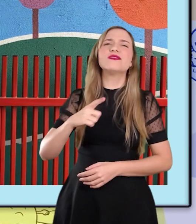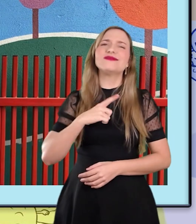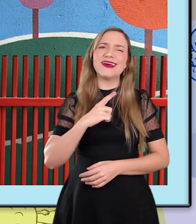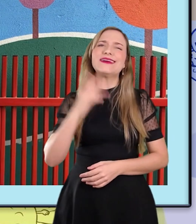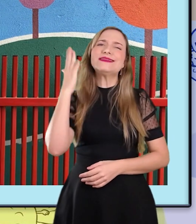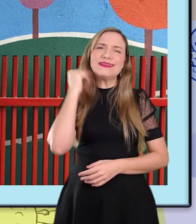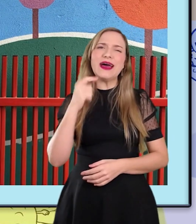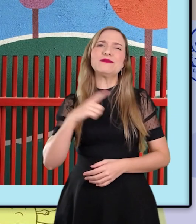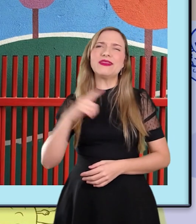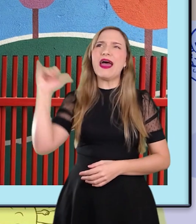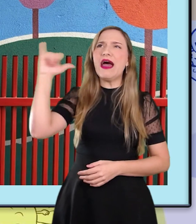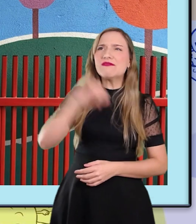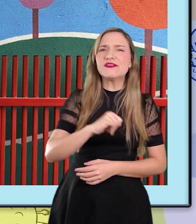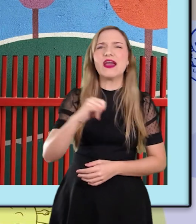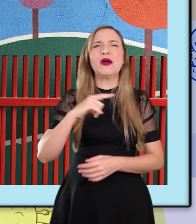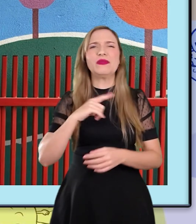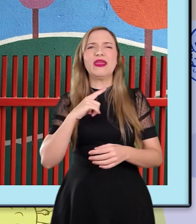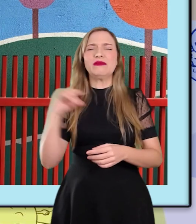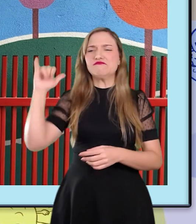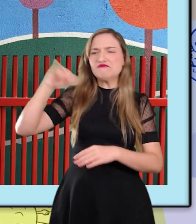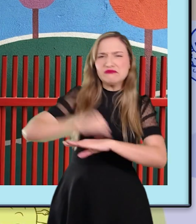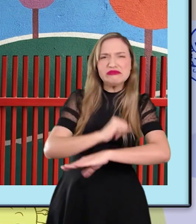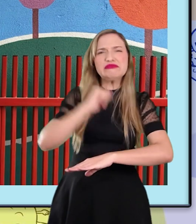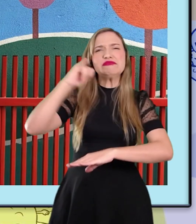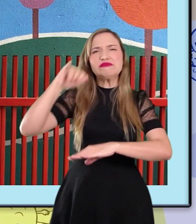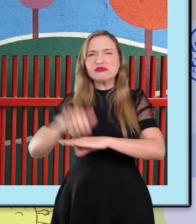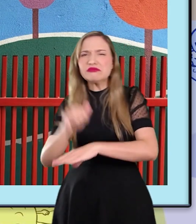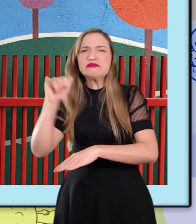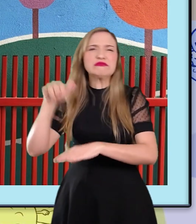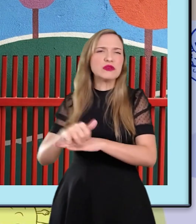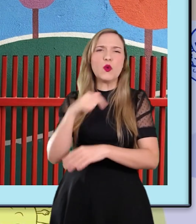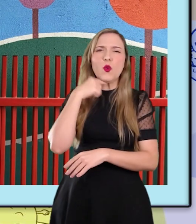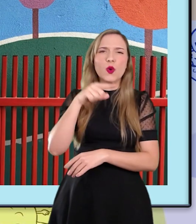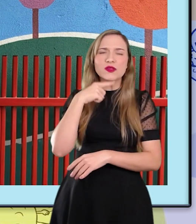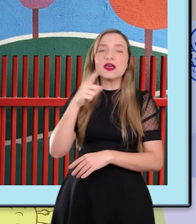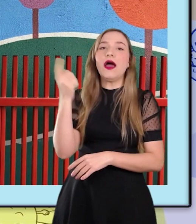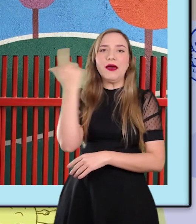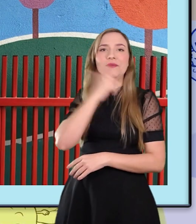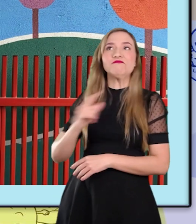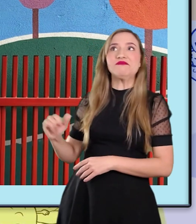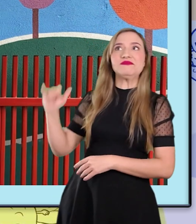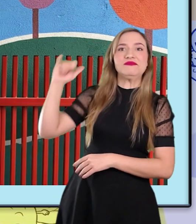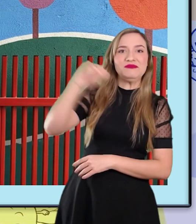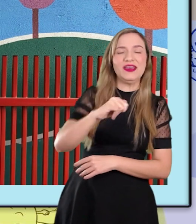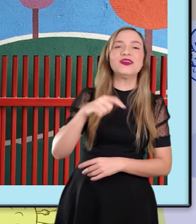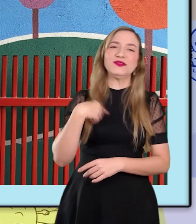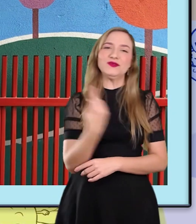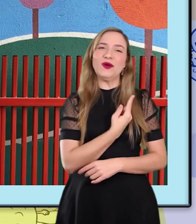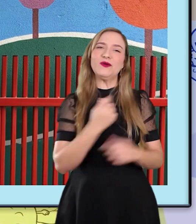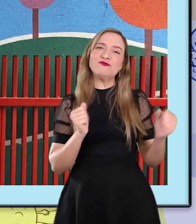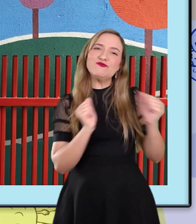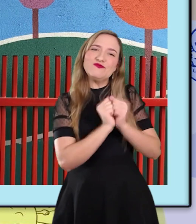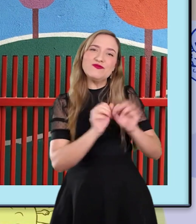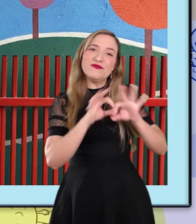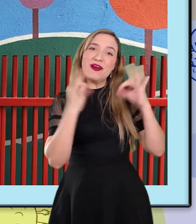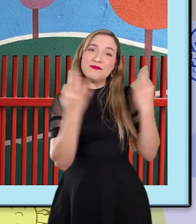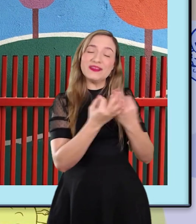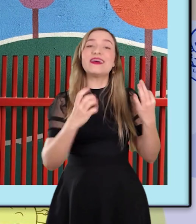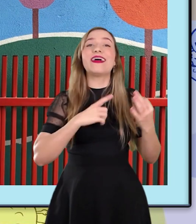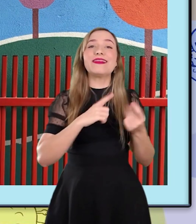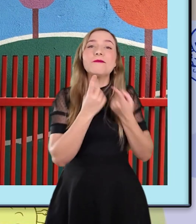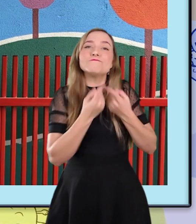tentativas frustradas de voar. Nós, em conjunto com a família, trabalhamos a música do toquinho,